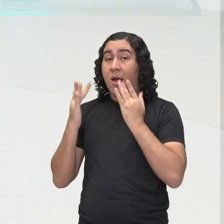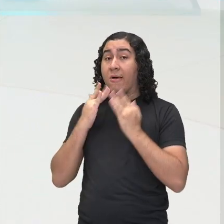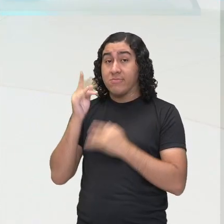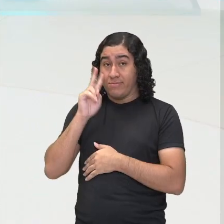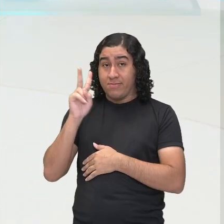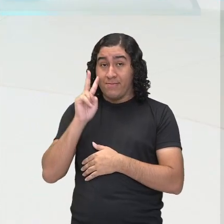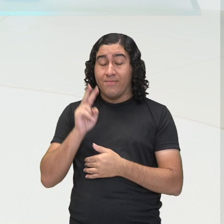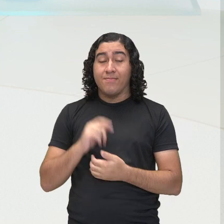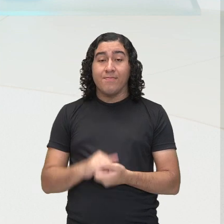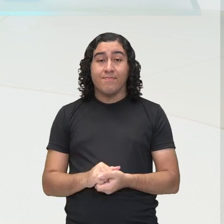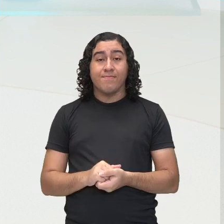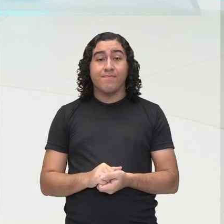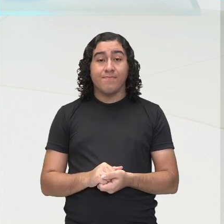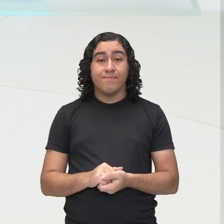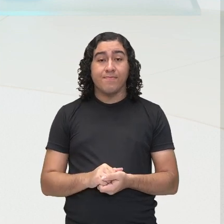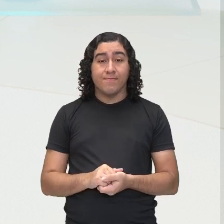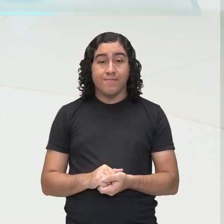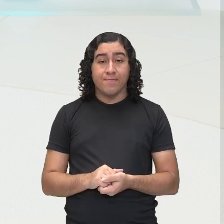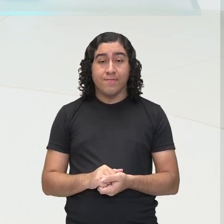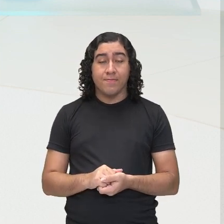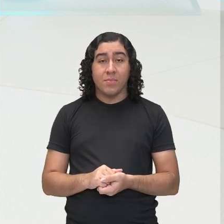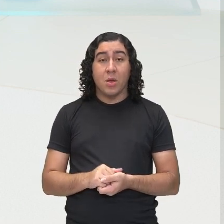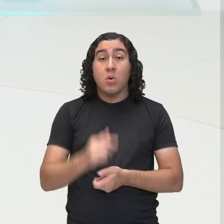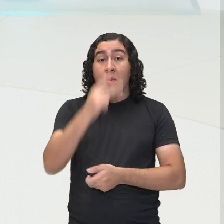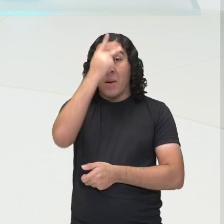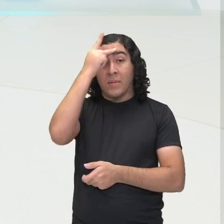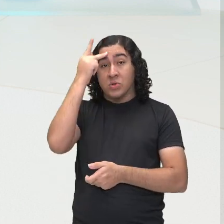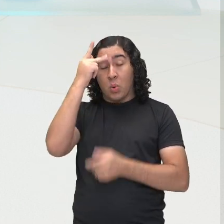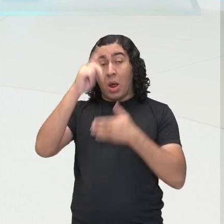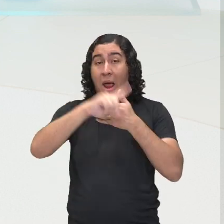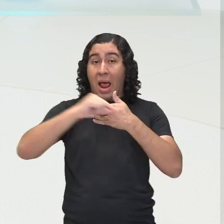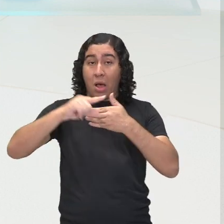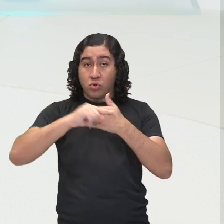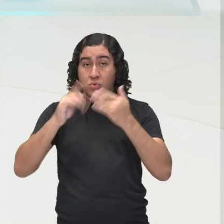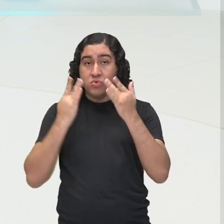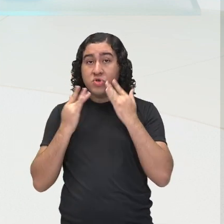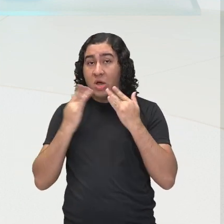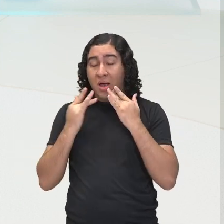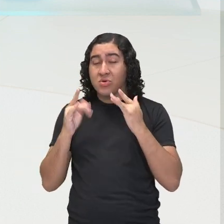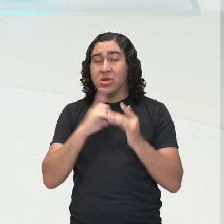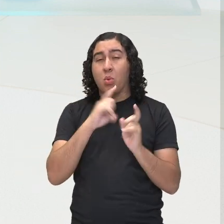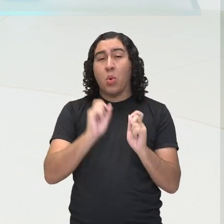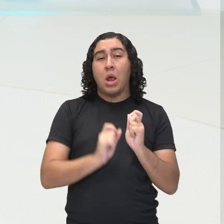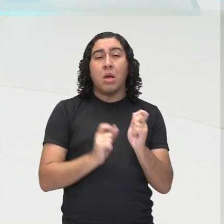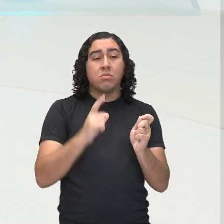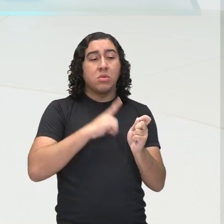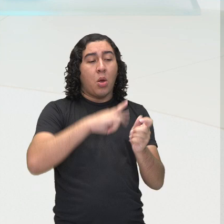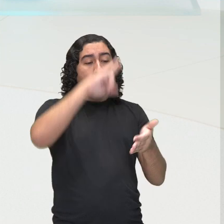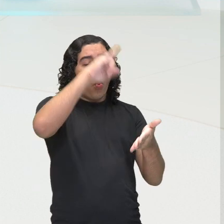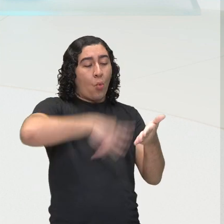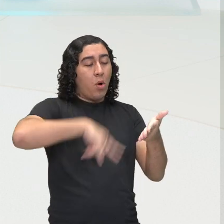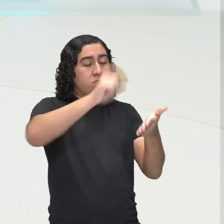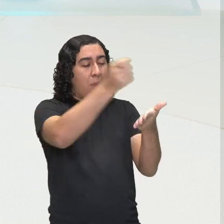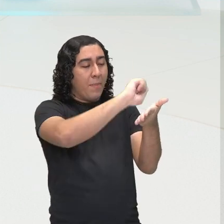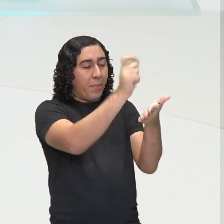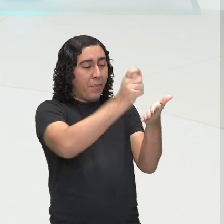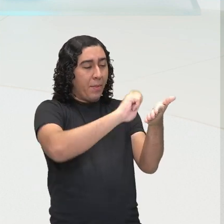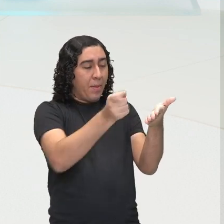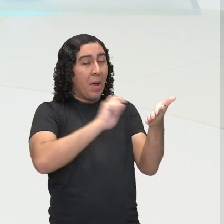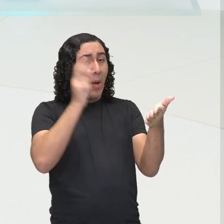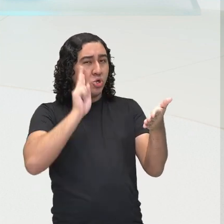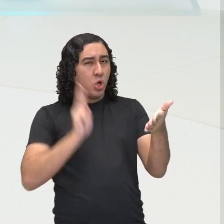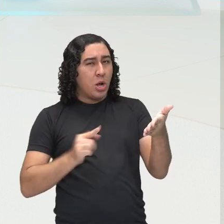o dramaturgo, ele vai o quê? Ele vai escrever uma história, certo?